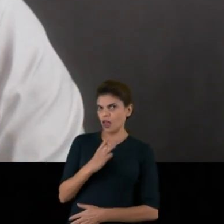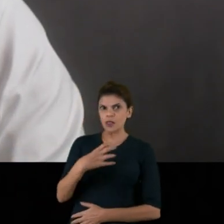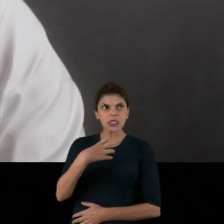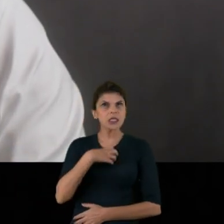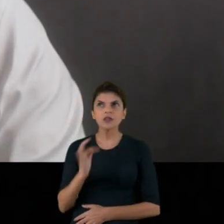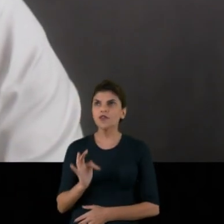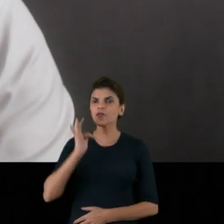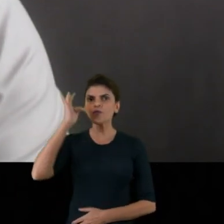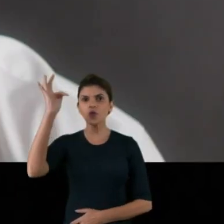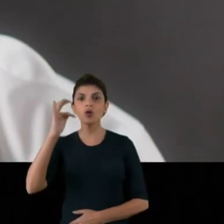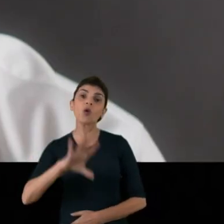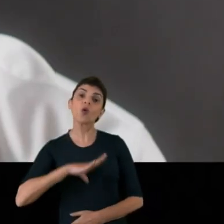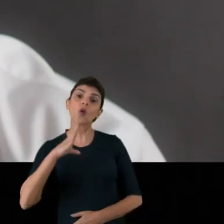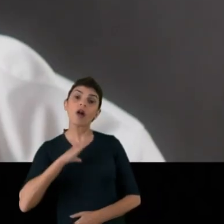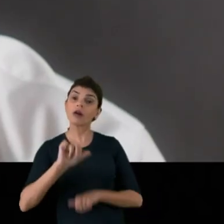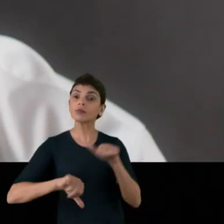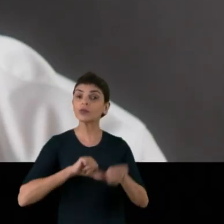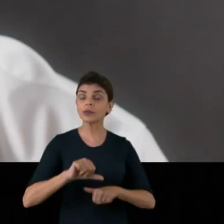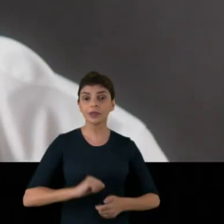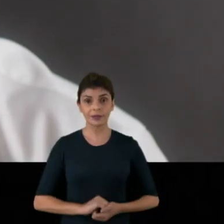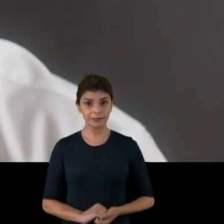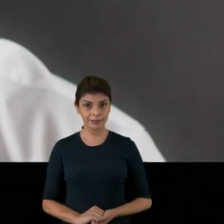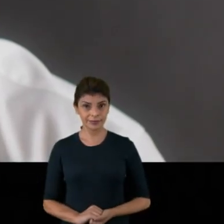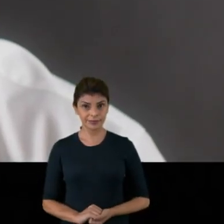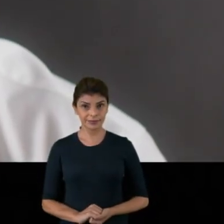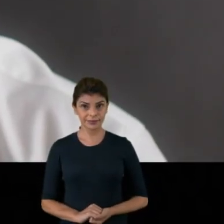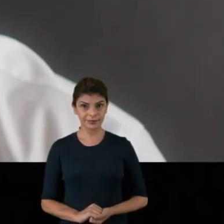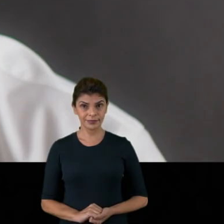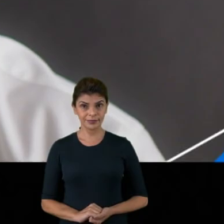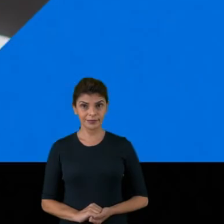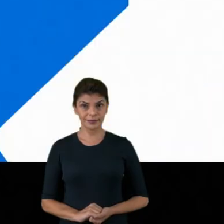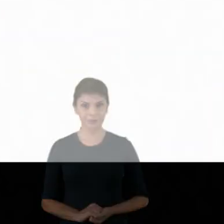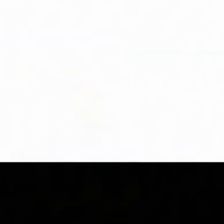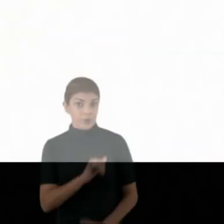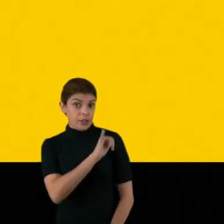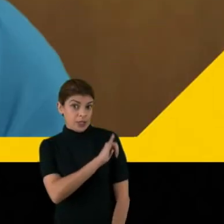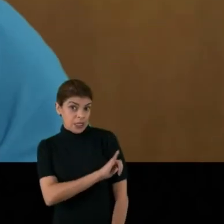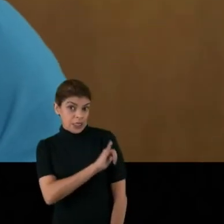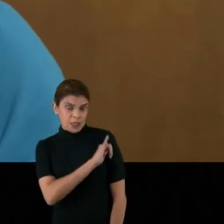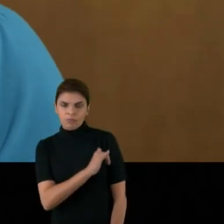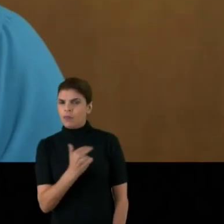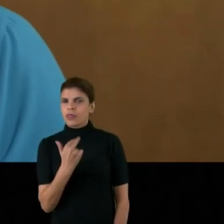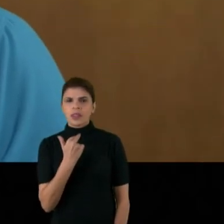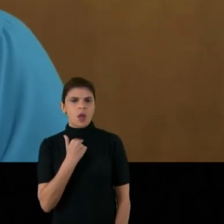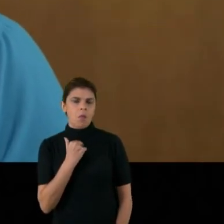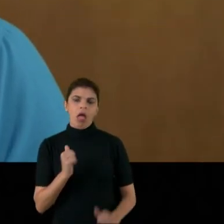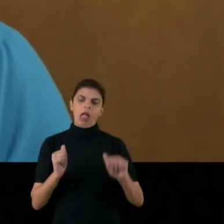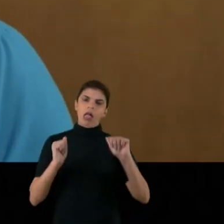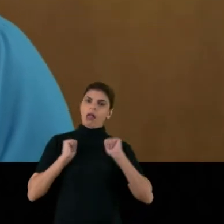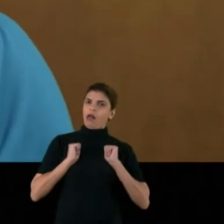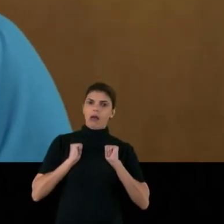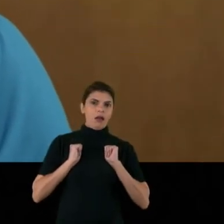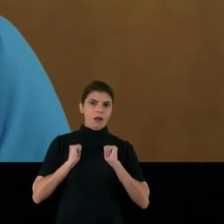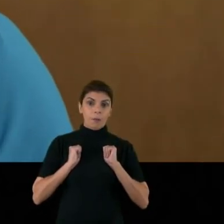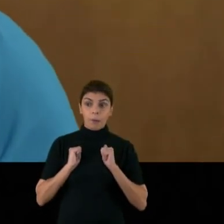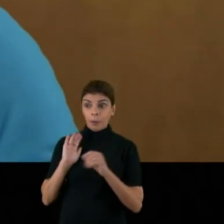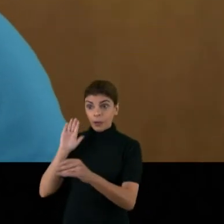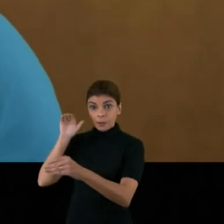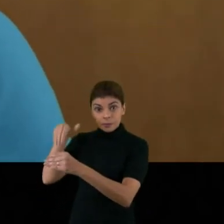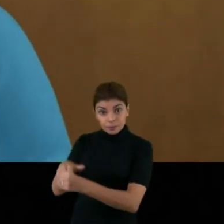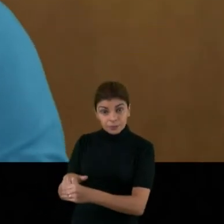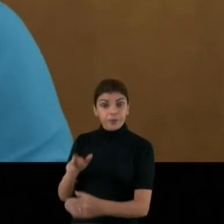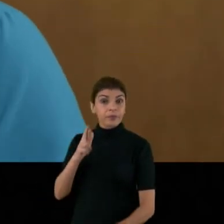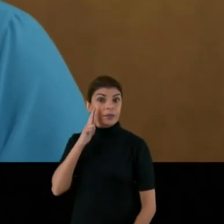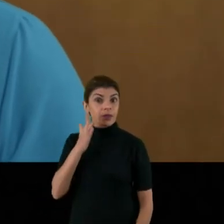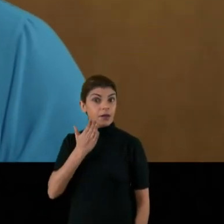deixar para os nossos filhos. O medo ou a coragem de mudar. O Rio de Janeiro não pode esperar. Ou